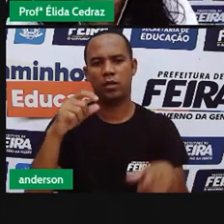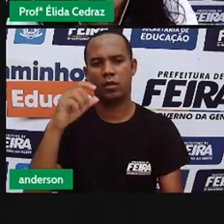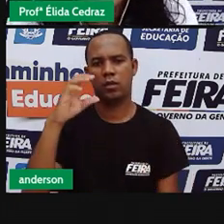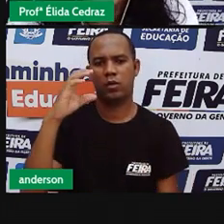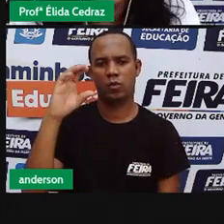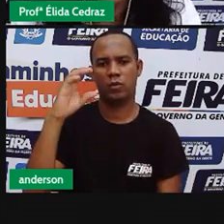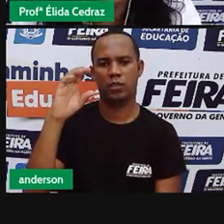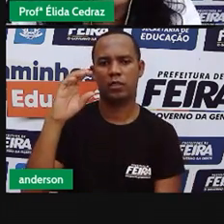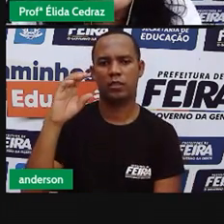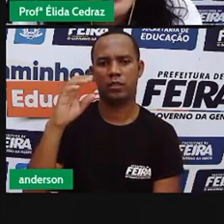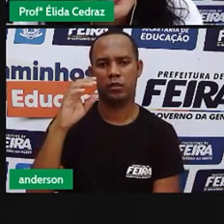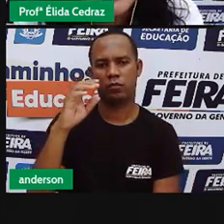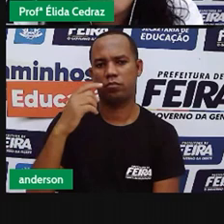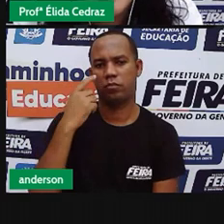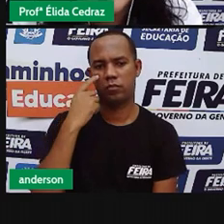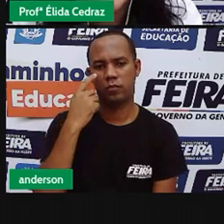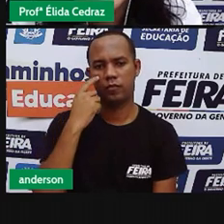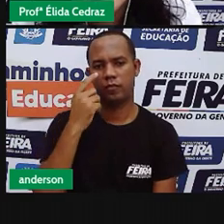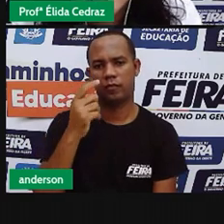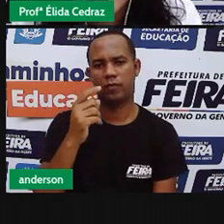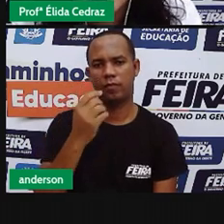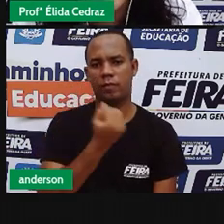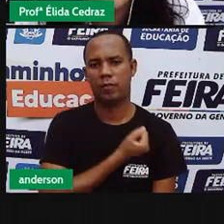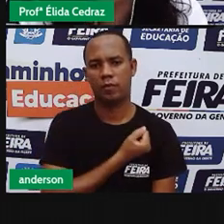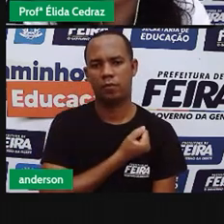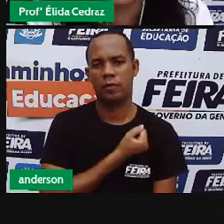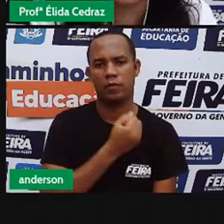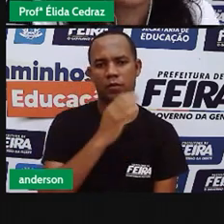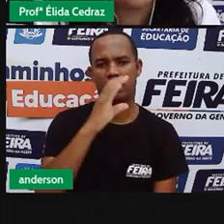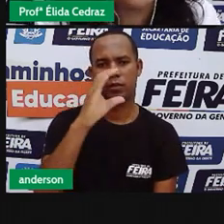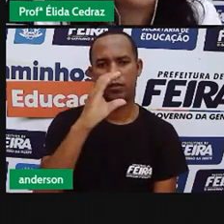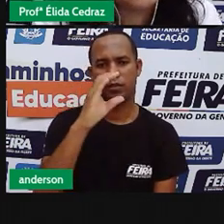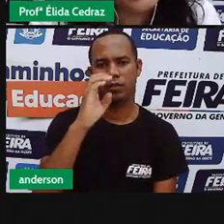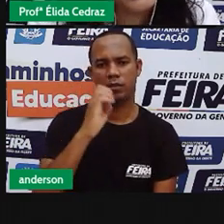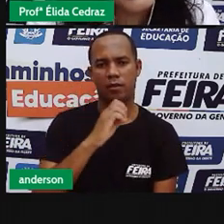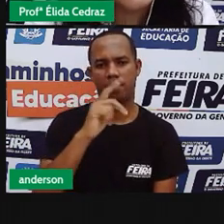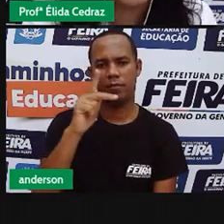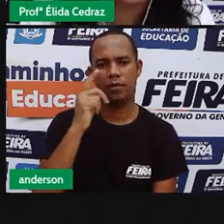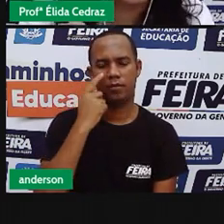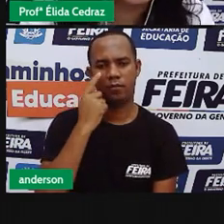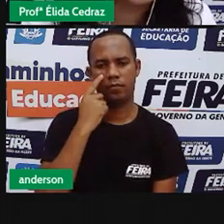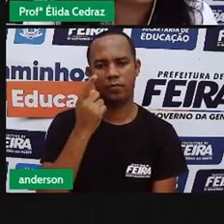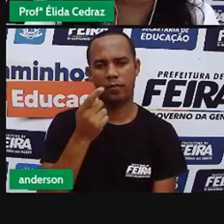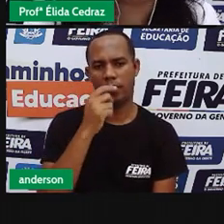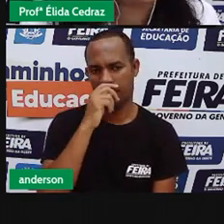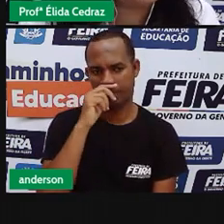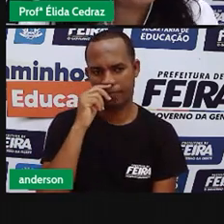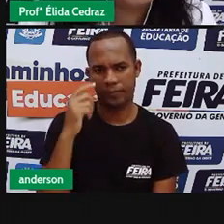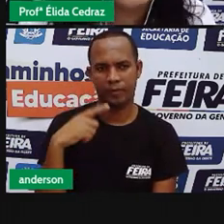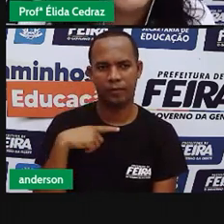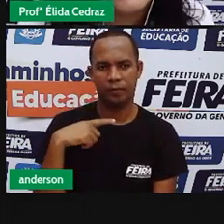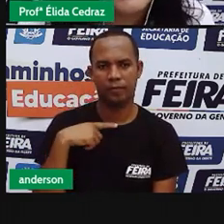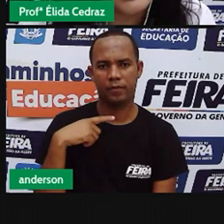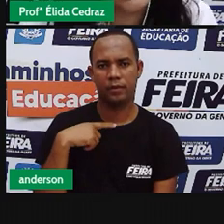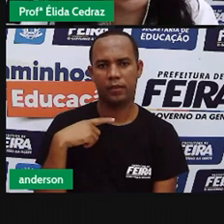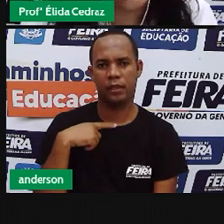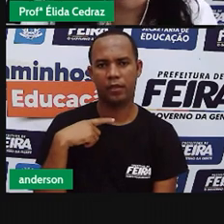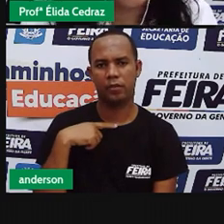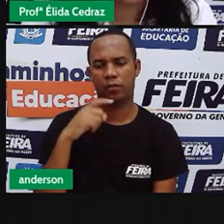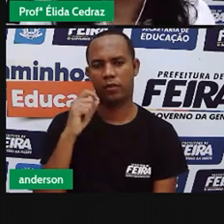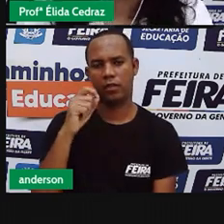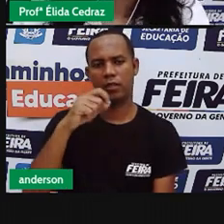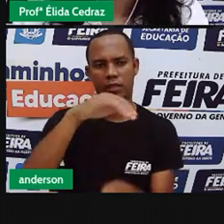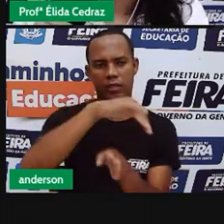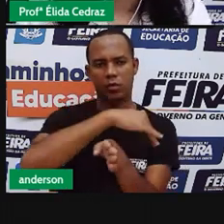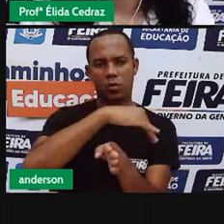44-065-682. Ali é o SEPE daquela